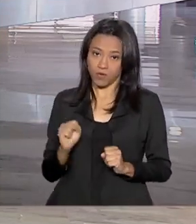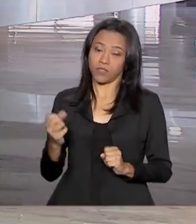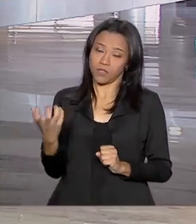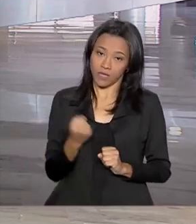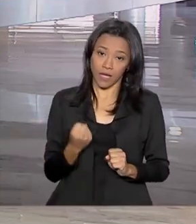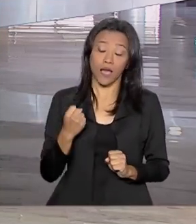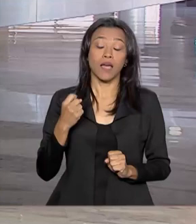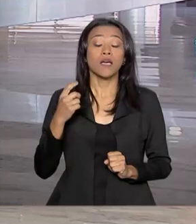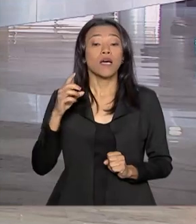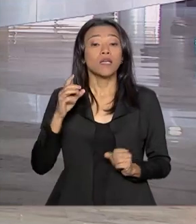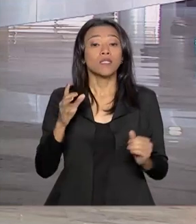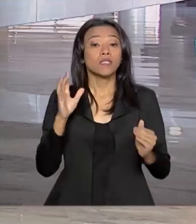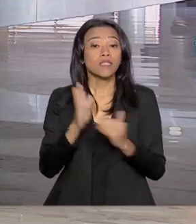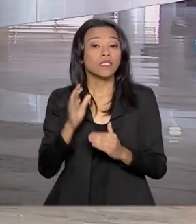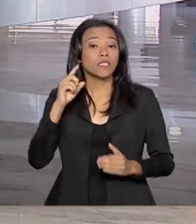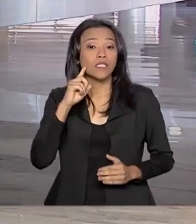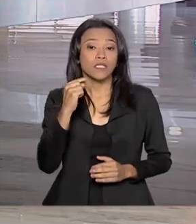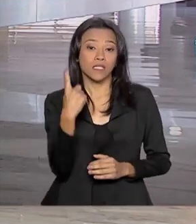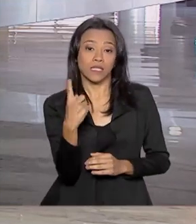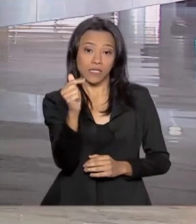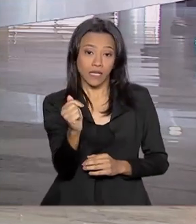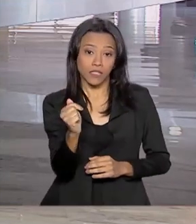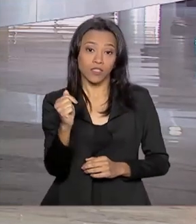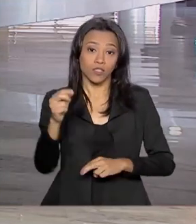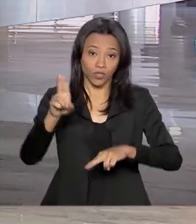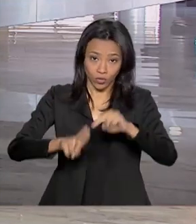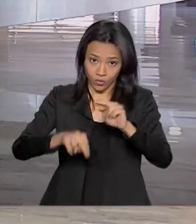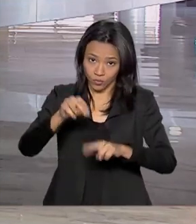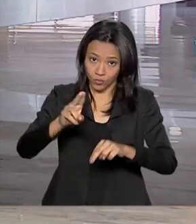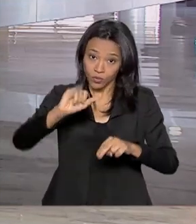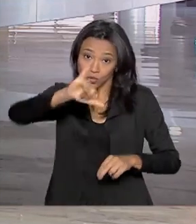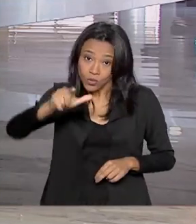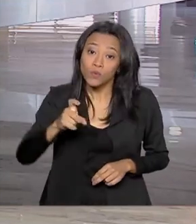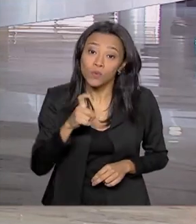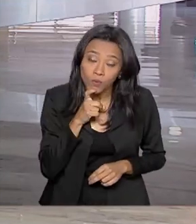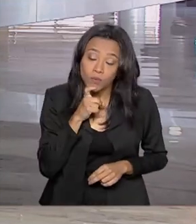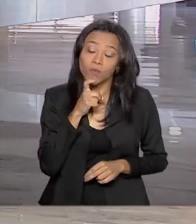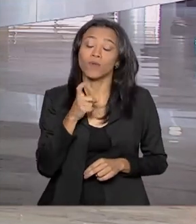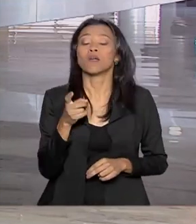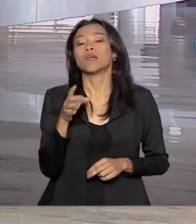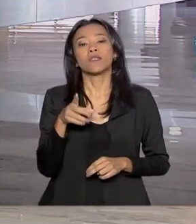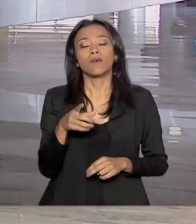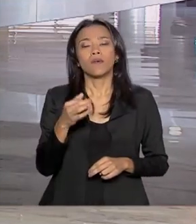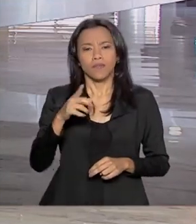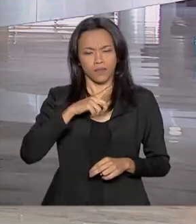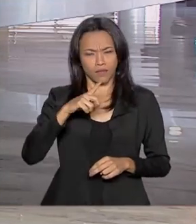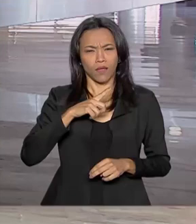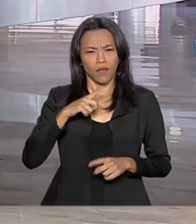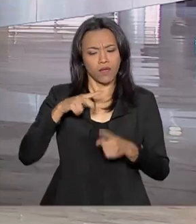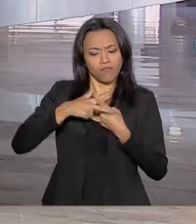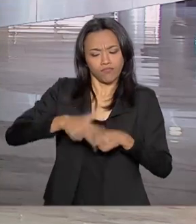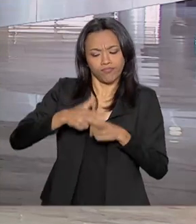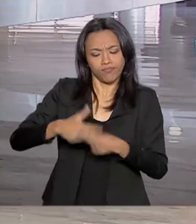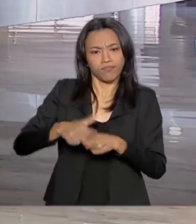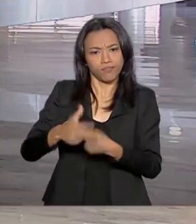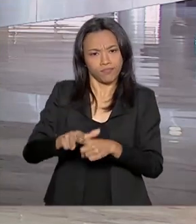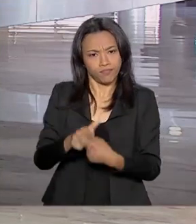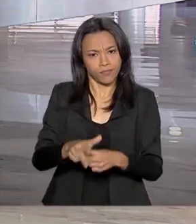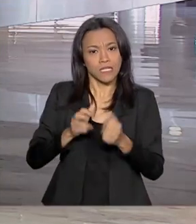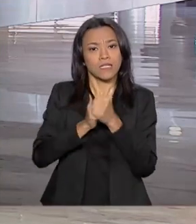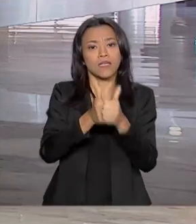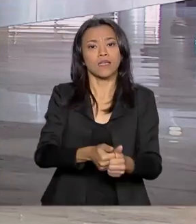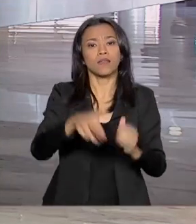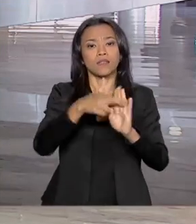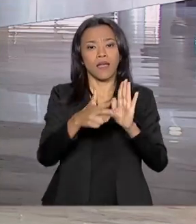no dia 17 de julho. As restituições terão correção com base na taxa Selic,